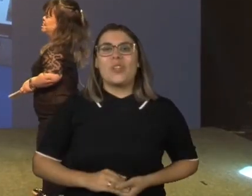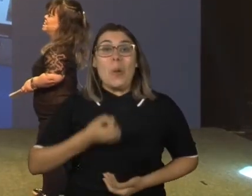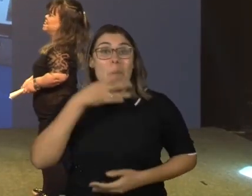boa tarde Tchau Tchau Tchau Tchau Tchau